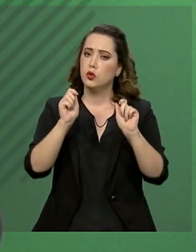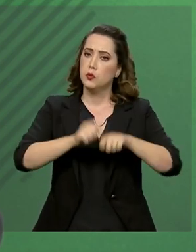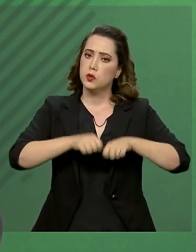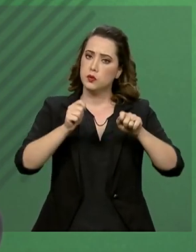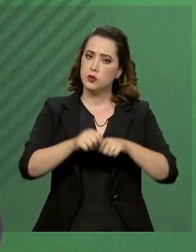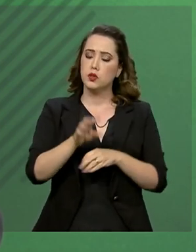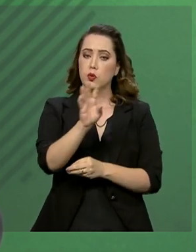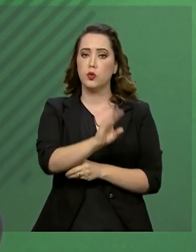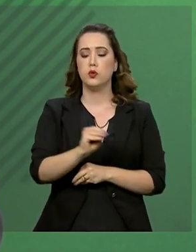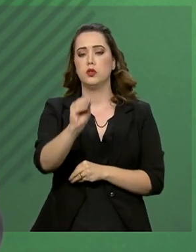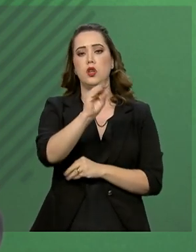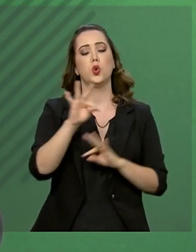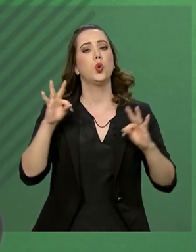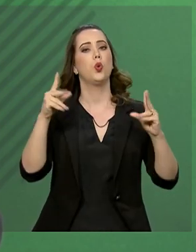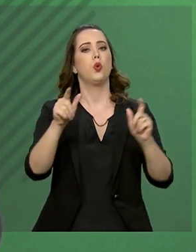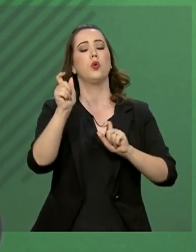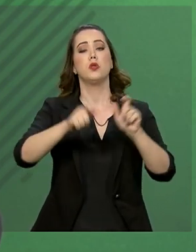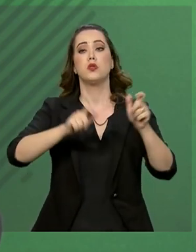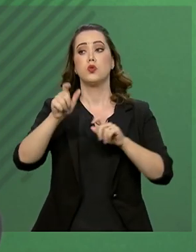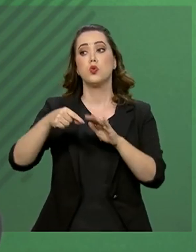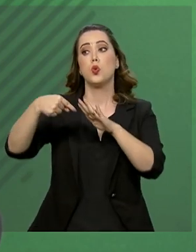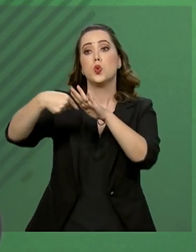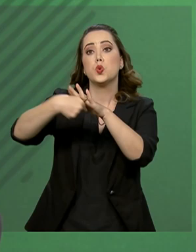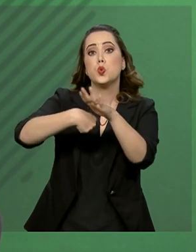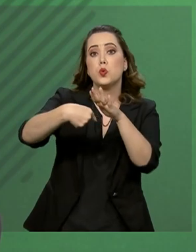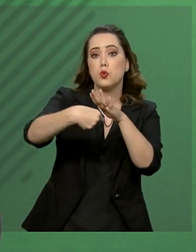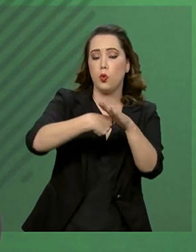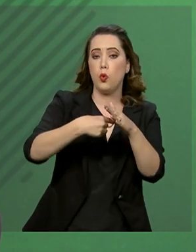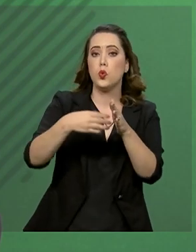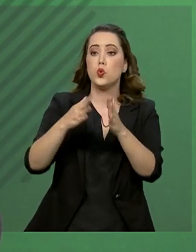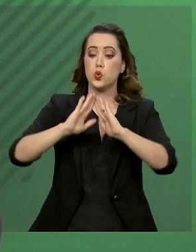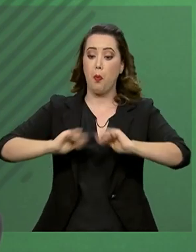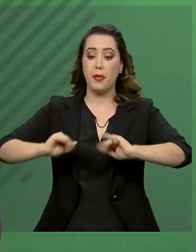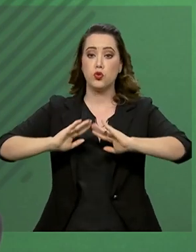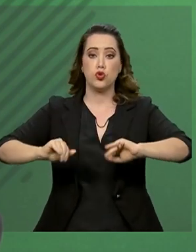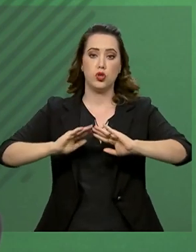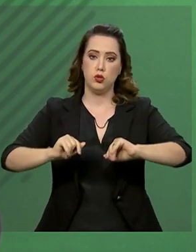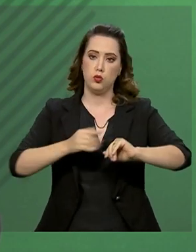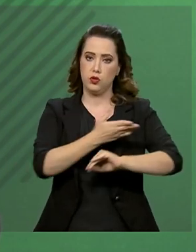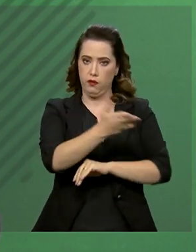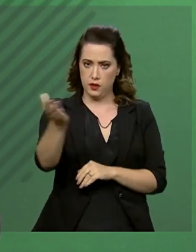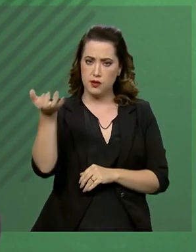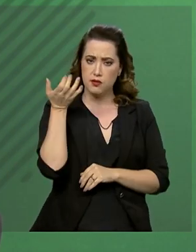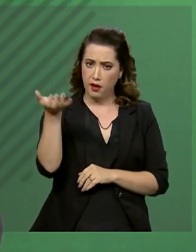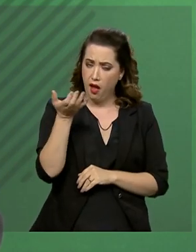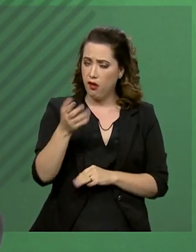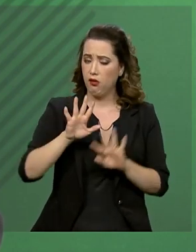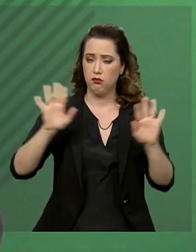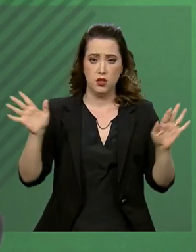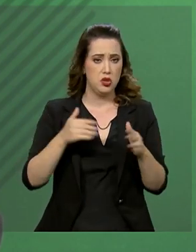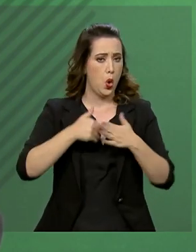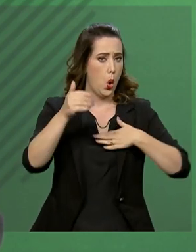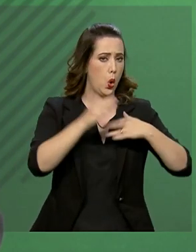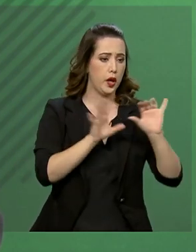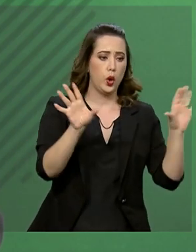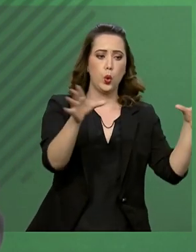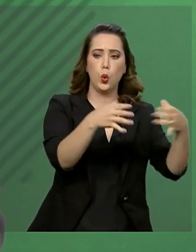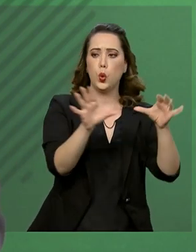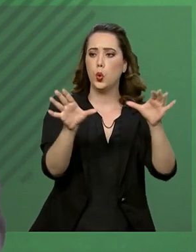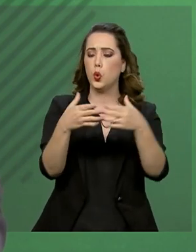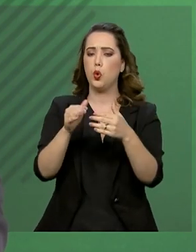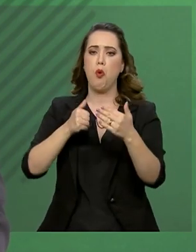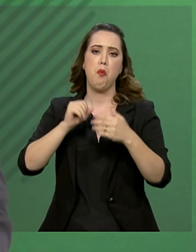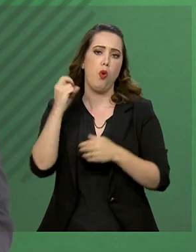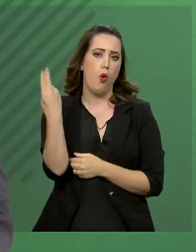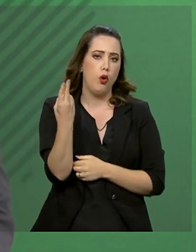atender a todas as demandas vindas de vocês, independente da angulação e do